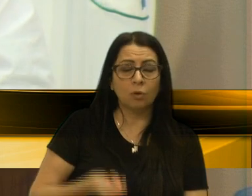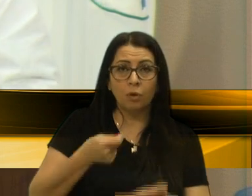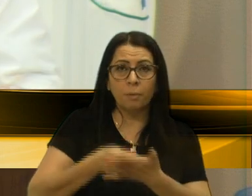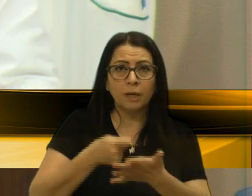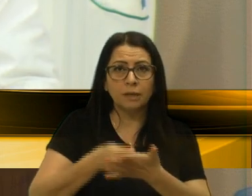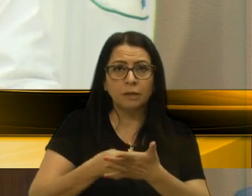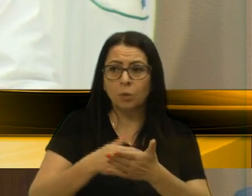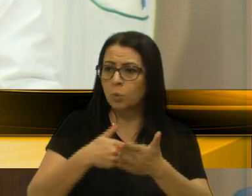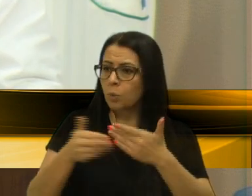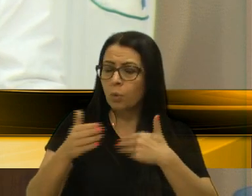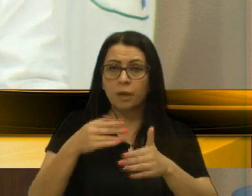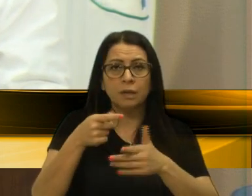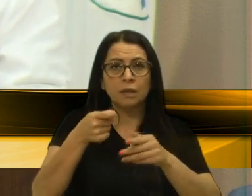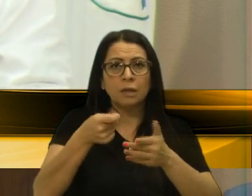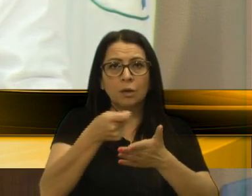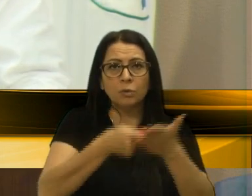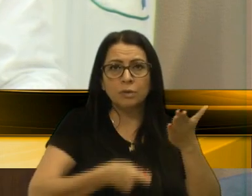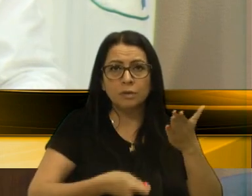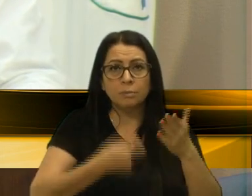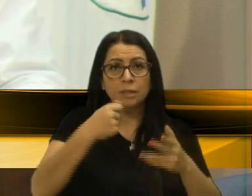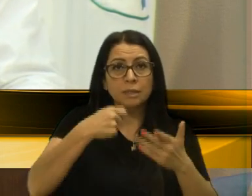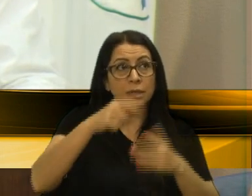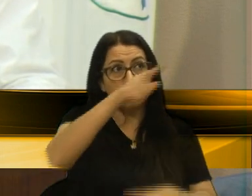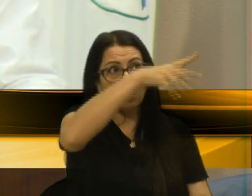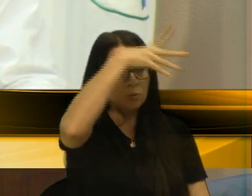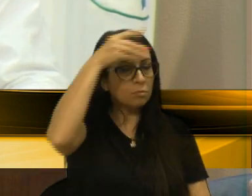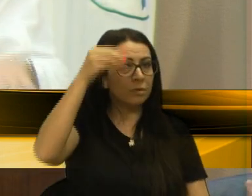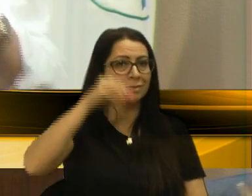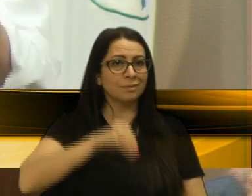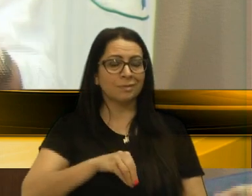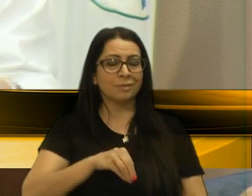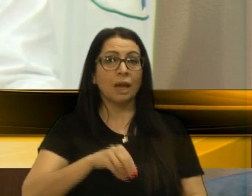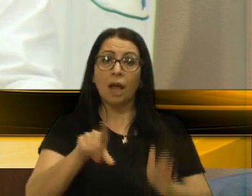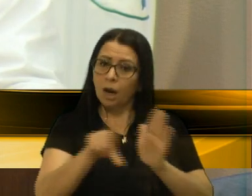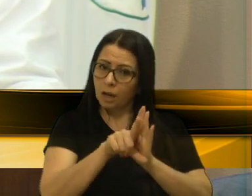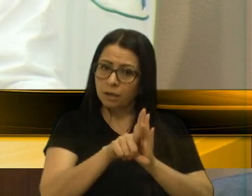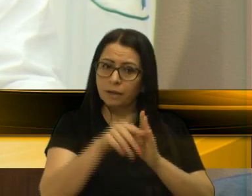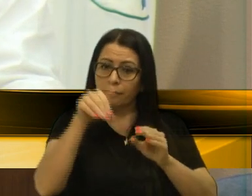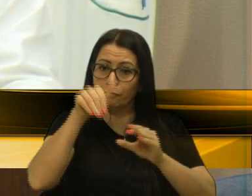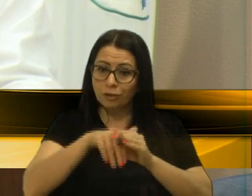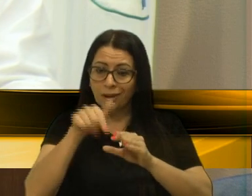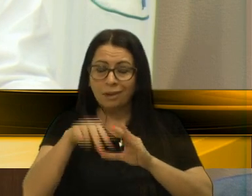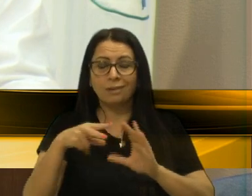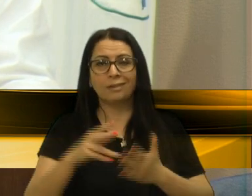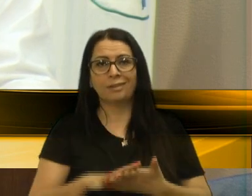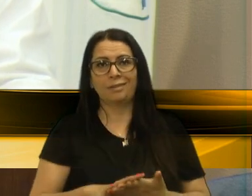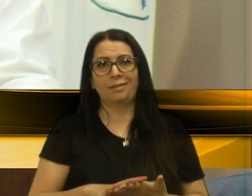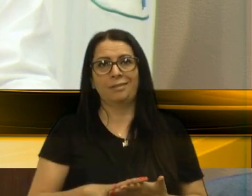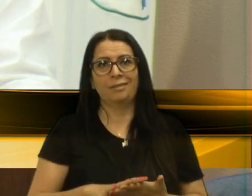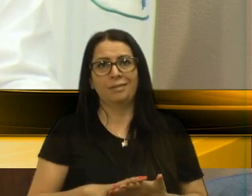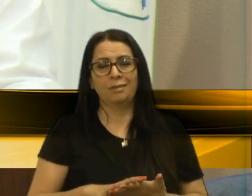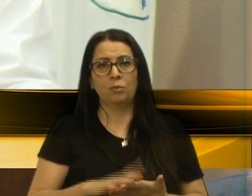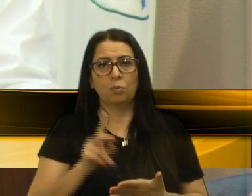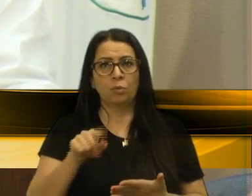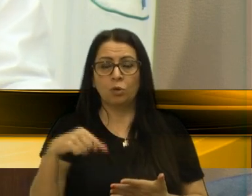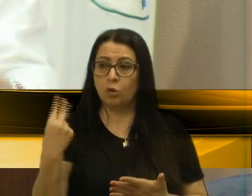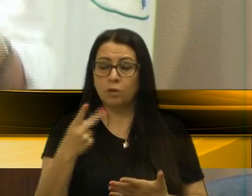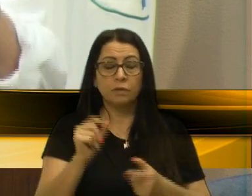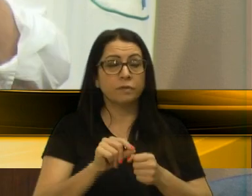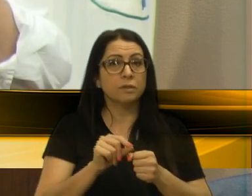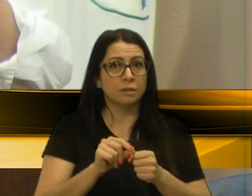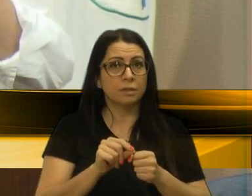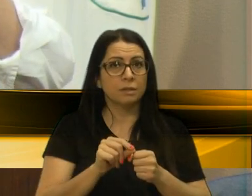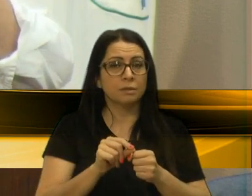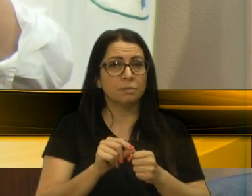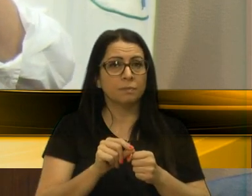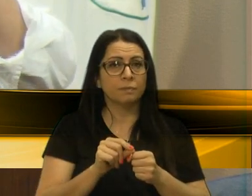Obrigatoriamente, qualquer autorização tem que vir do Executivo. E a lei tem que ser apreciada pela Câmara. O que nós dizemos foi